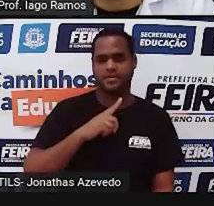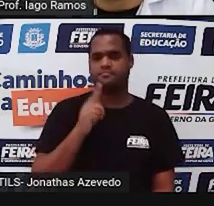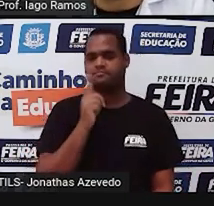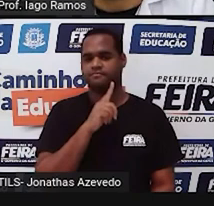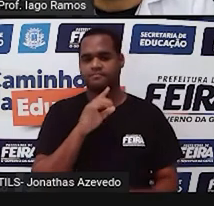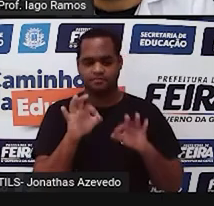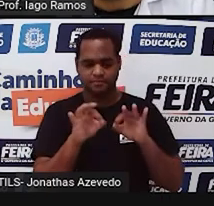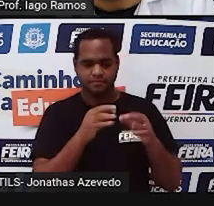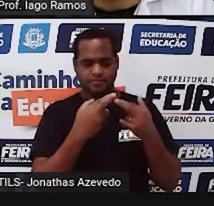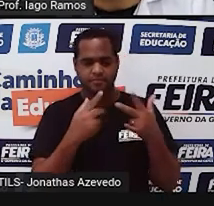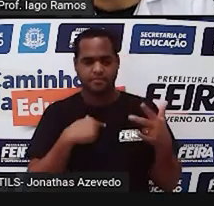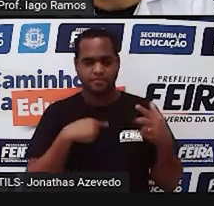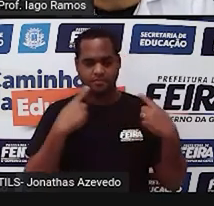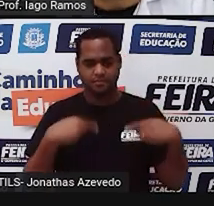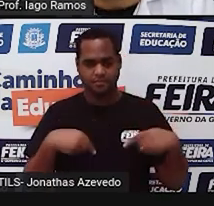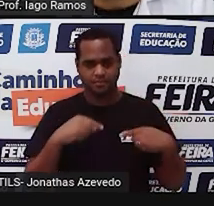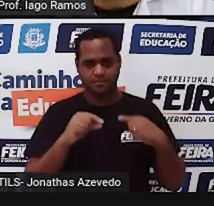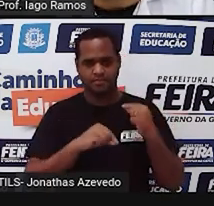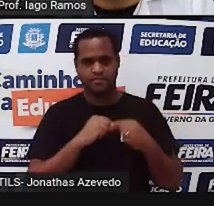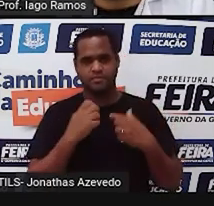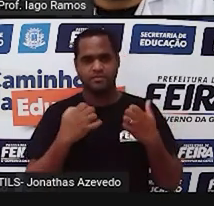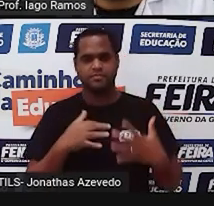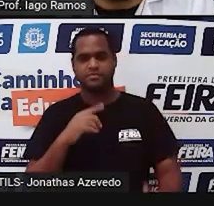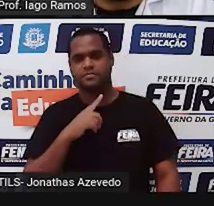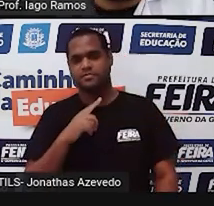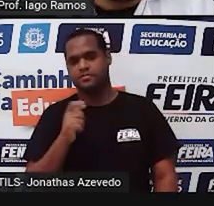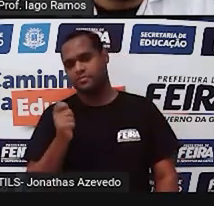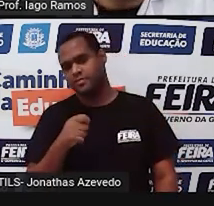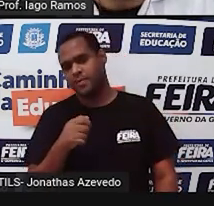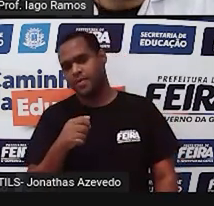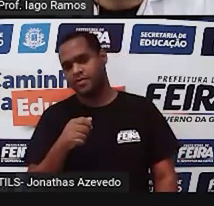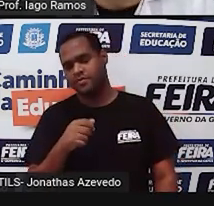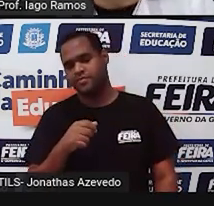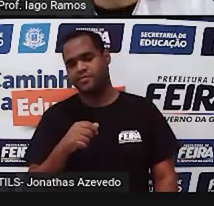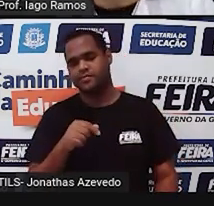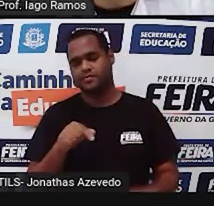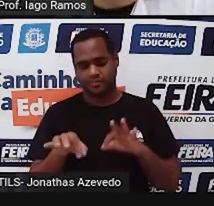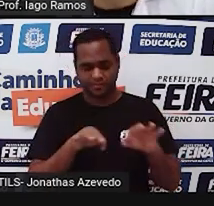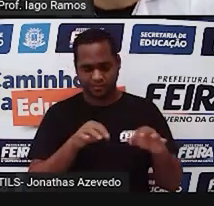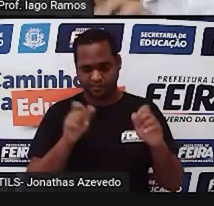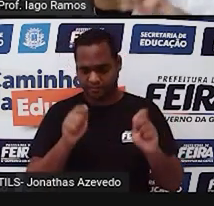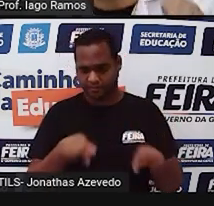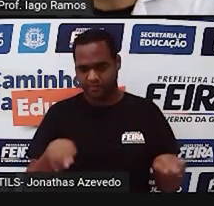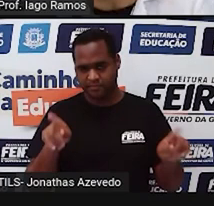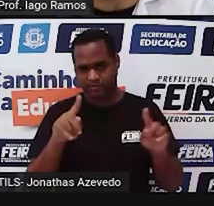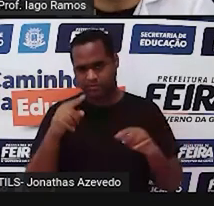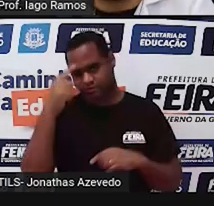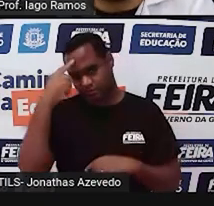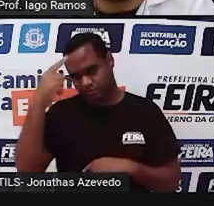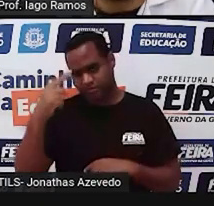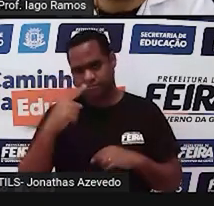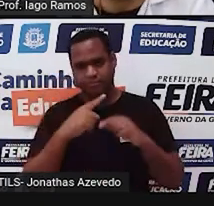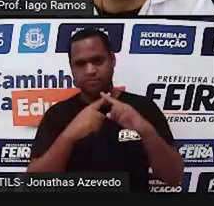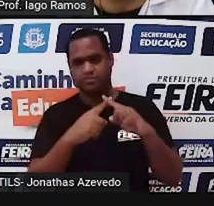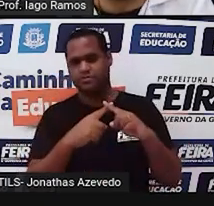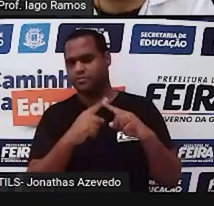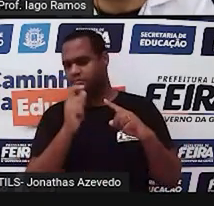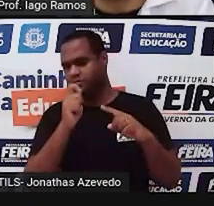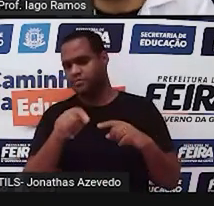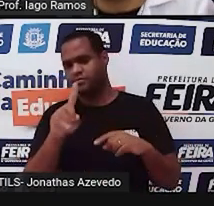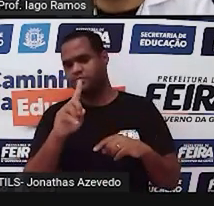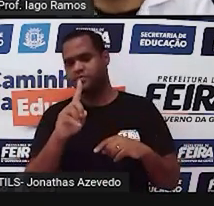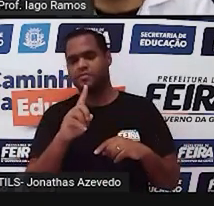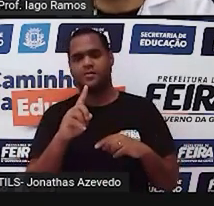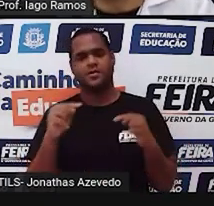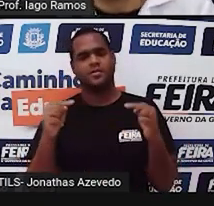esse desafio era fazendo sem precisar escrever nessa sentença com o X a gente faria